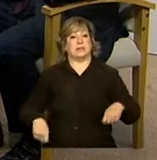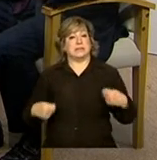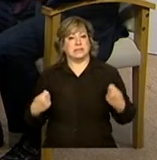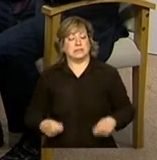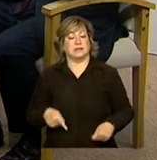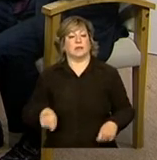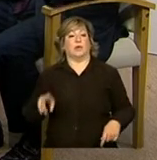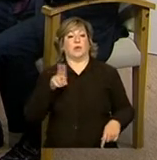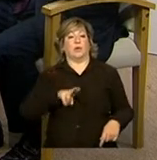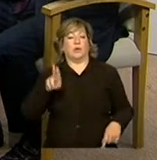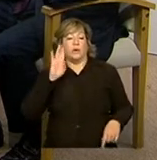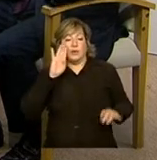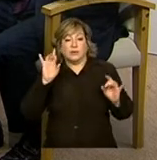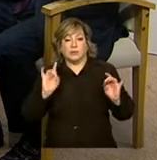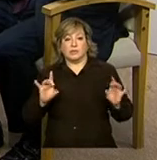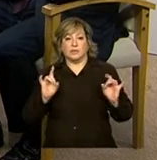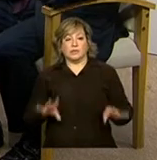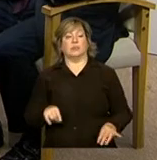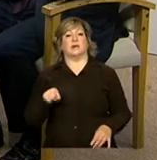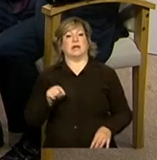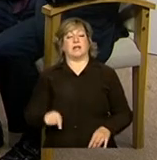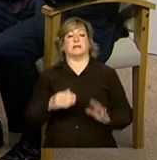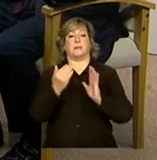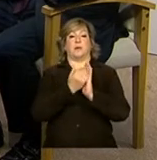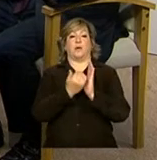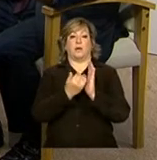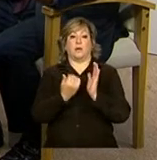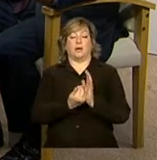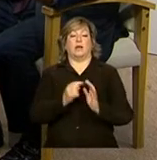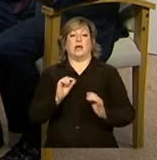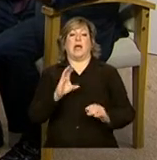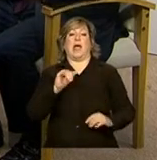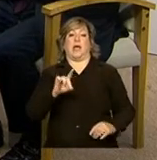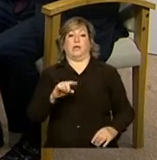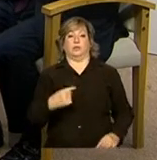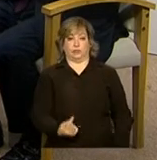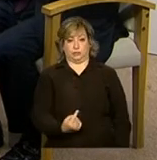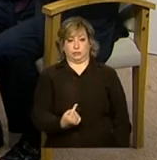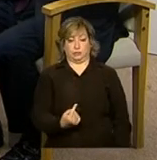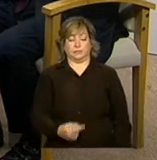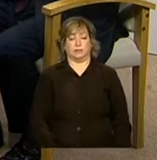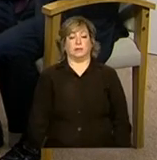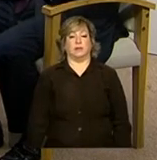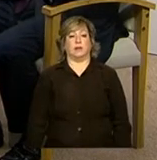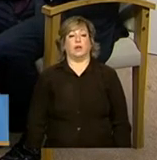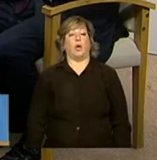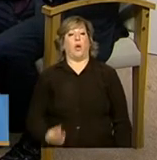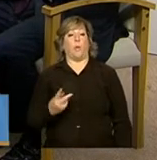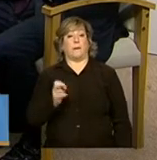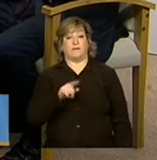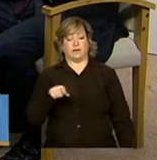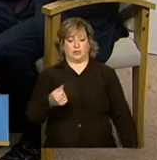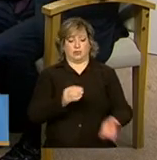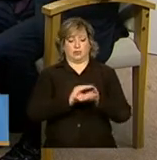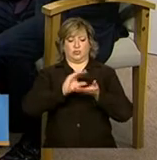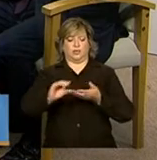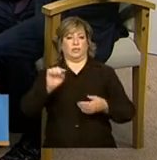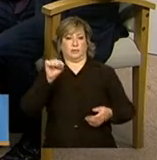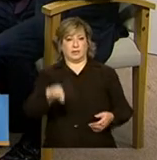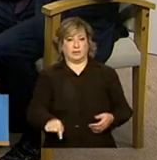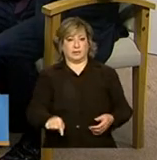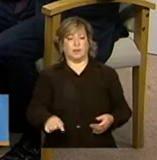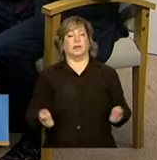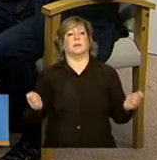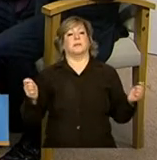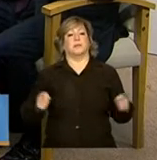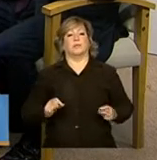exclusivamente na gestão do programa e do Cadastro Único. Uma vez havendo essa destinação, segue-se